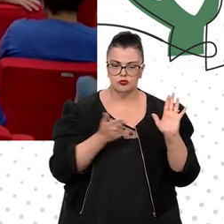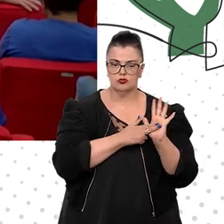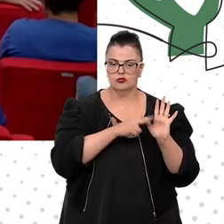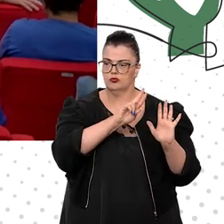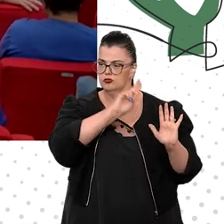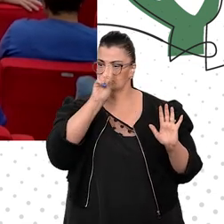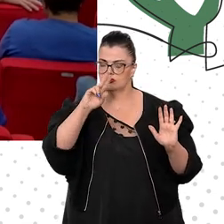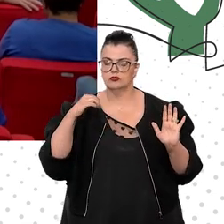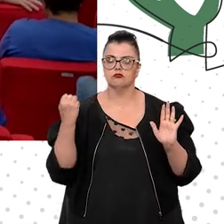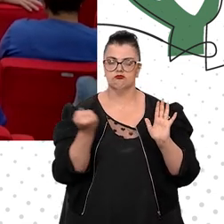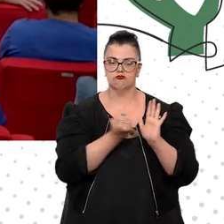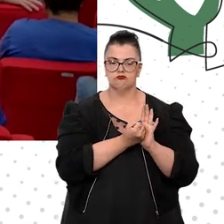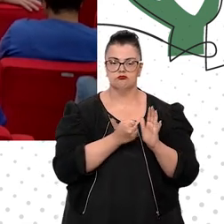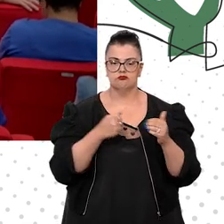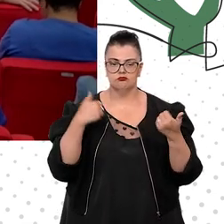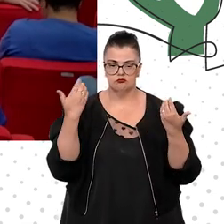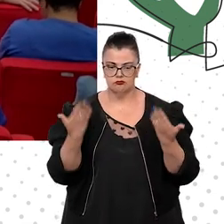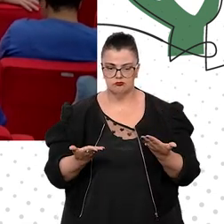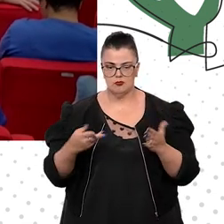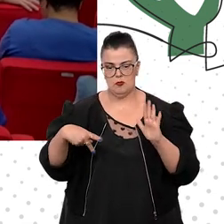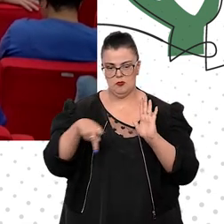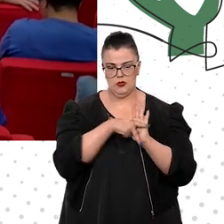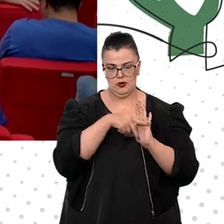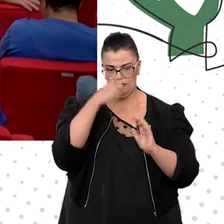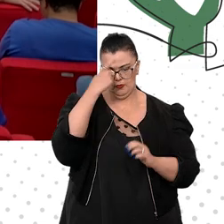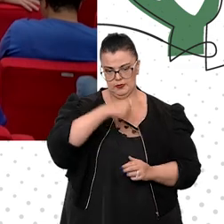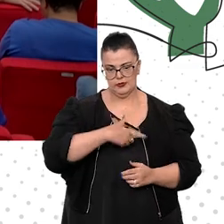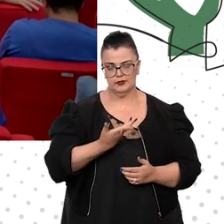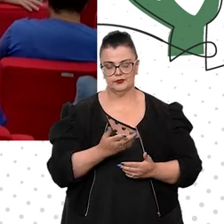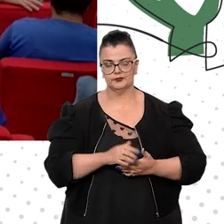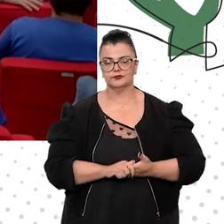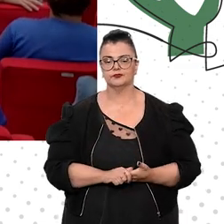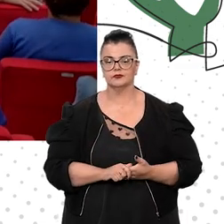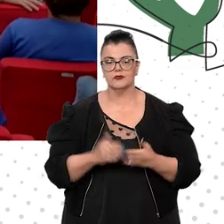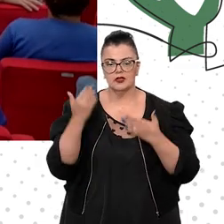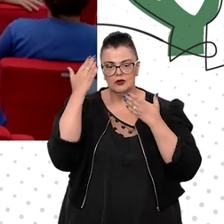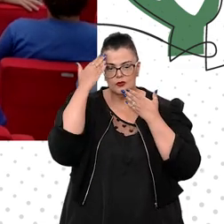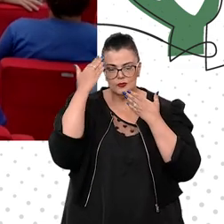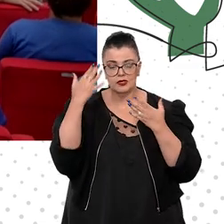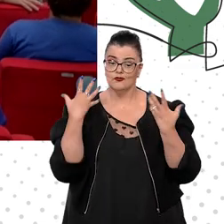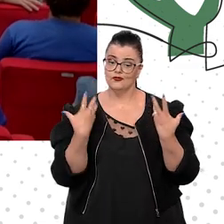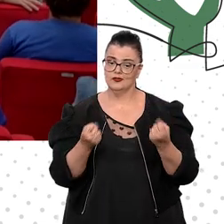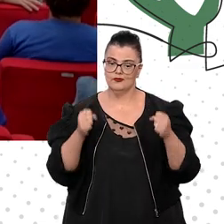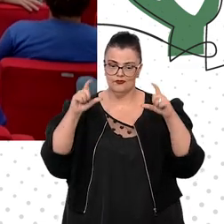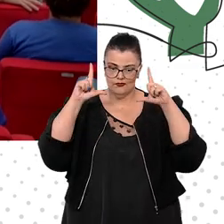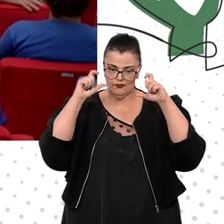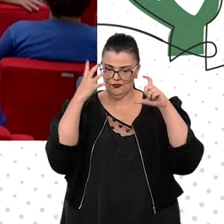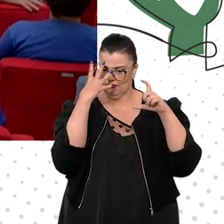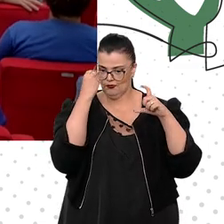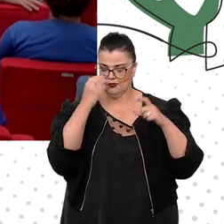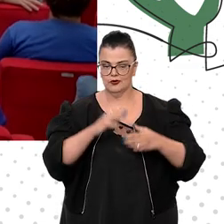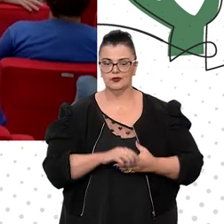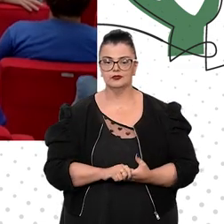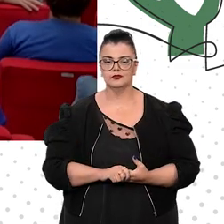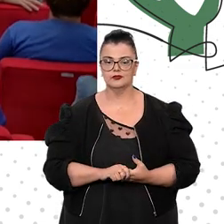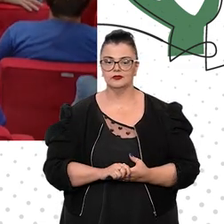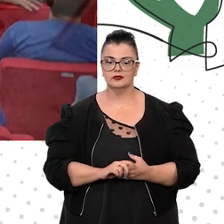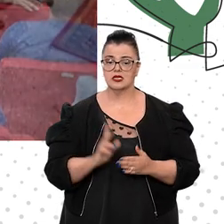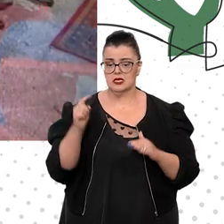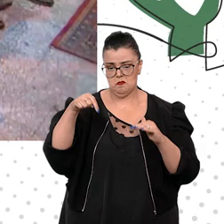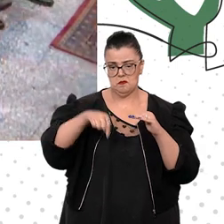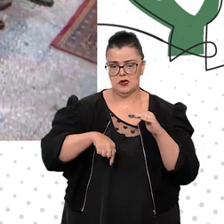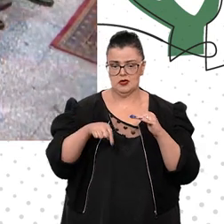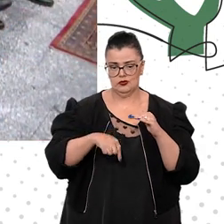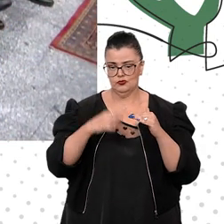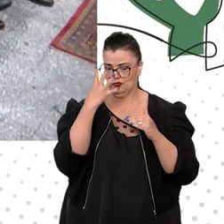muita eloquência e muita propriedade. Então, muito obrigado. Vamos tirar agora a foto, só indago onde vai ser a foto. Aqui embaixo, no